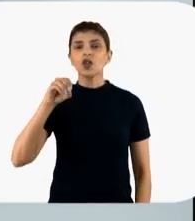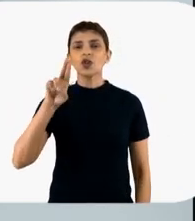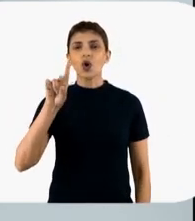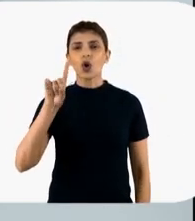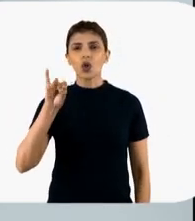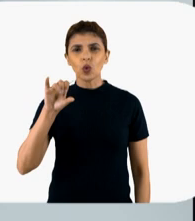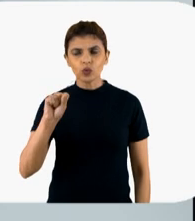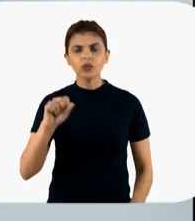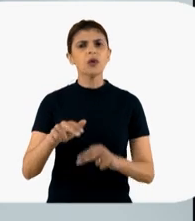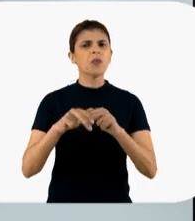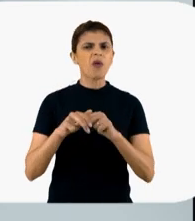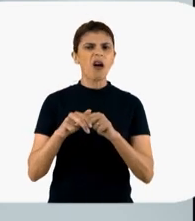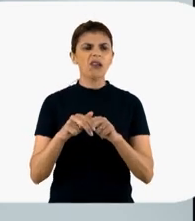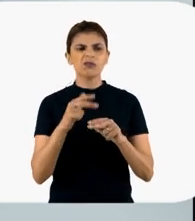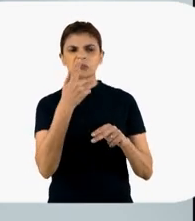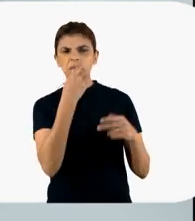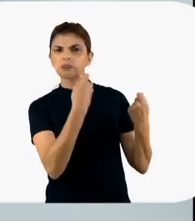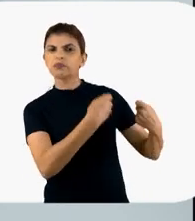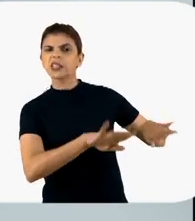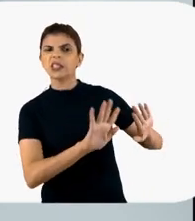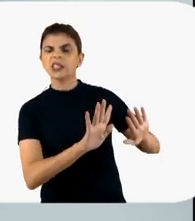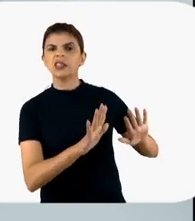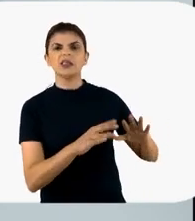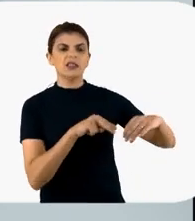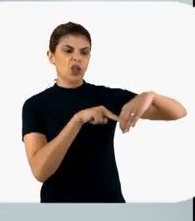a ponto de dispensar a tomografia?